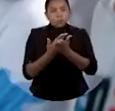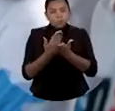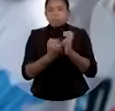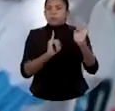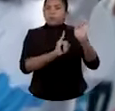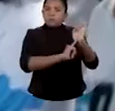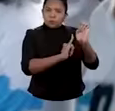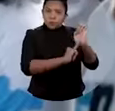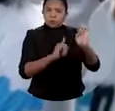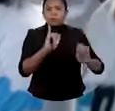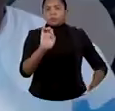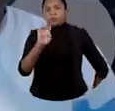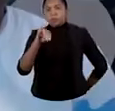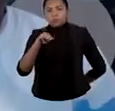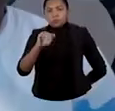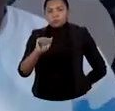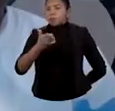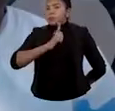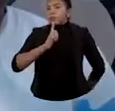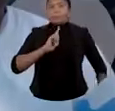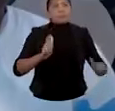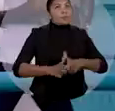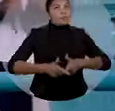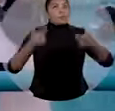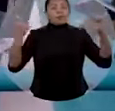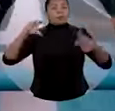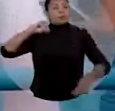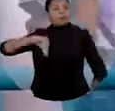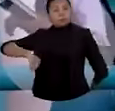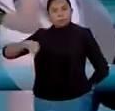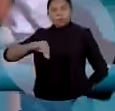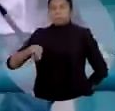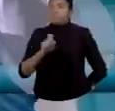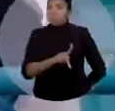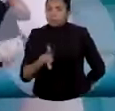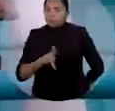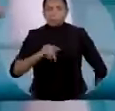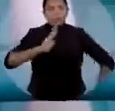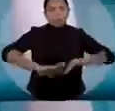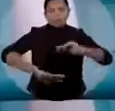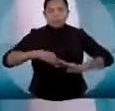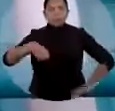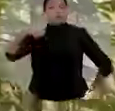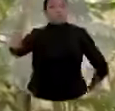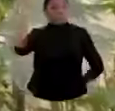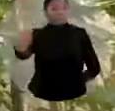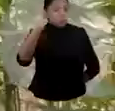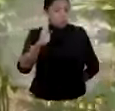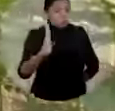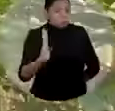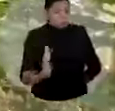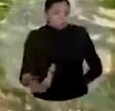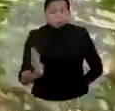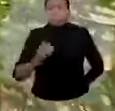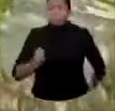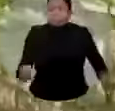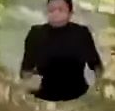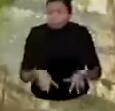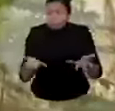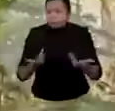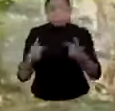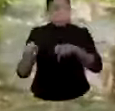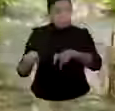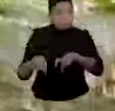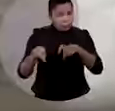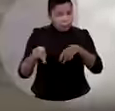os IEMAS. Temos um dos maiores salários de professor do Brasil. Fortalecemos a